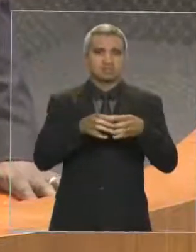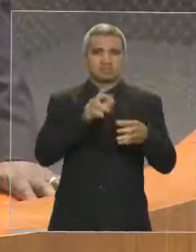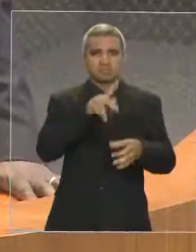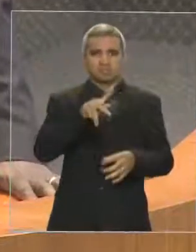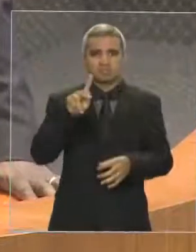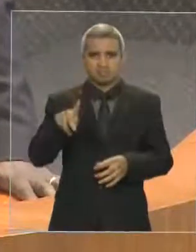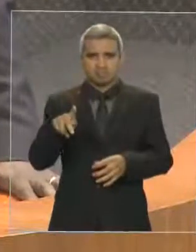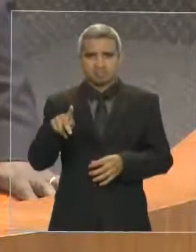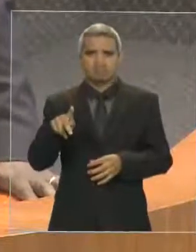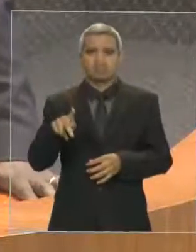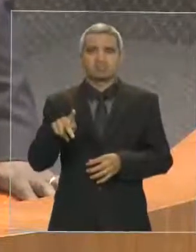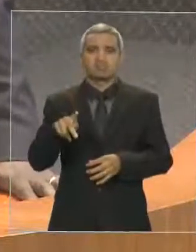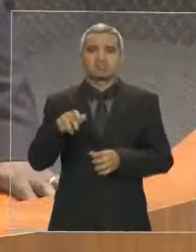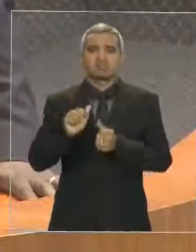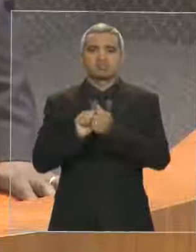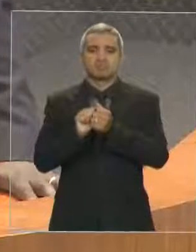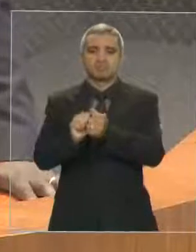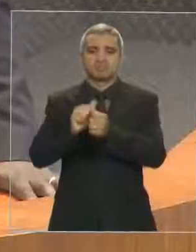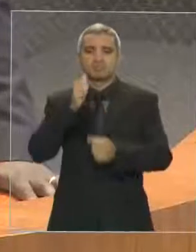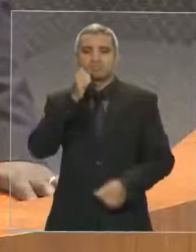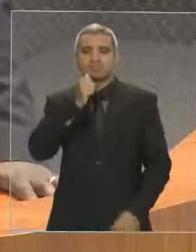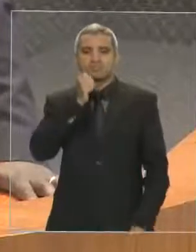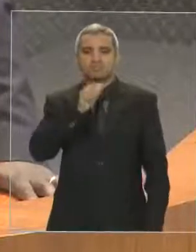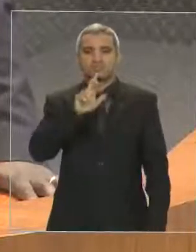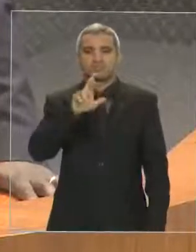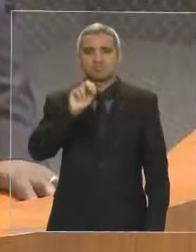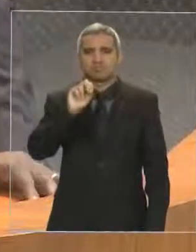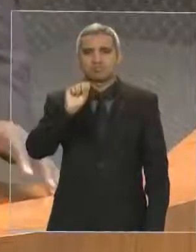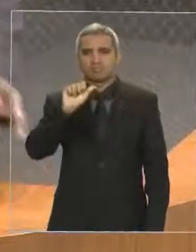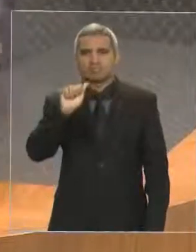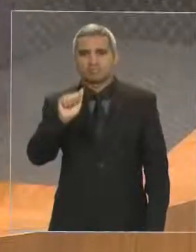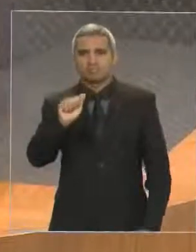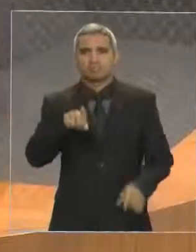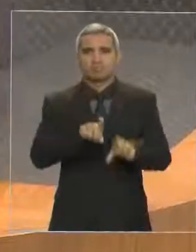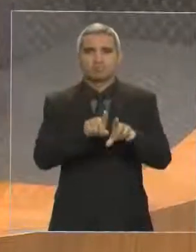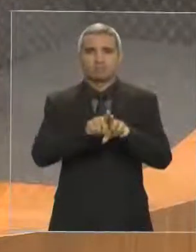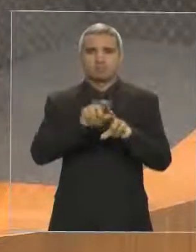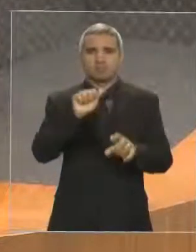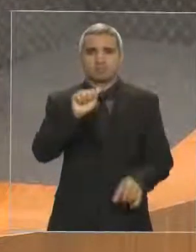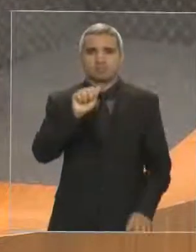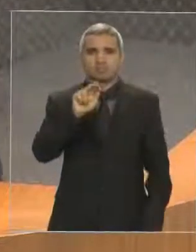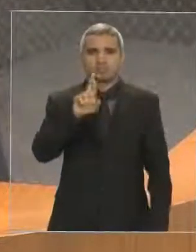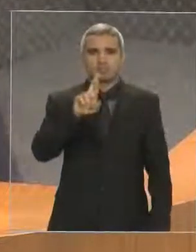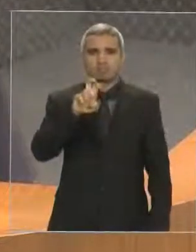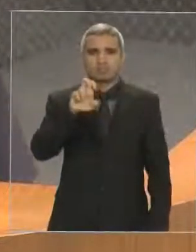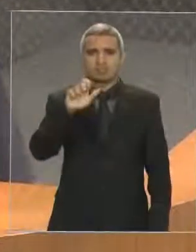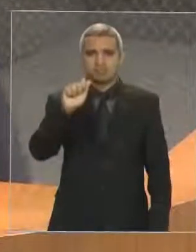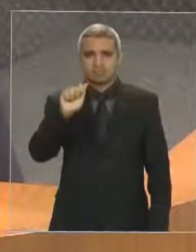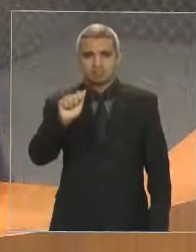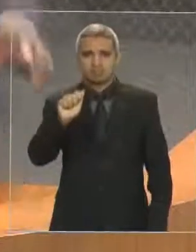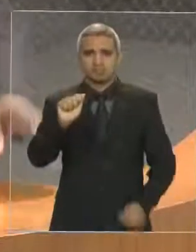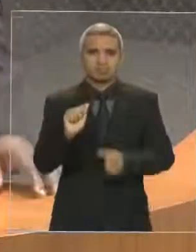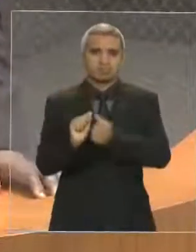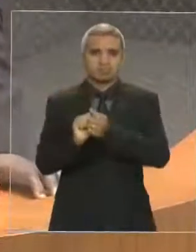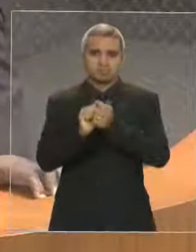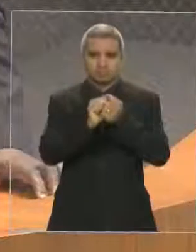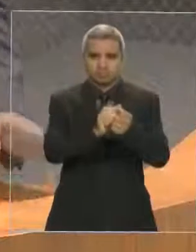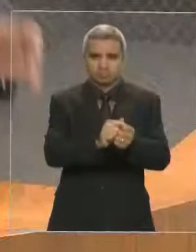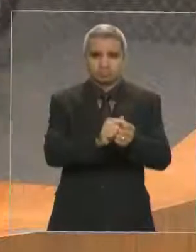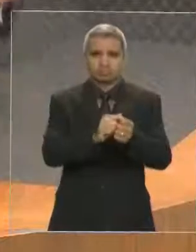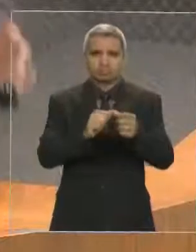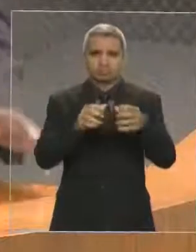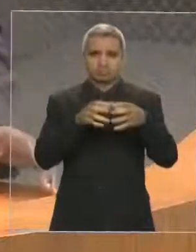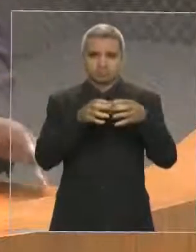a companheira Rosa, onde a companheira Áurea levaram uma quantidade de excedentes